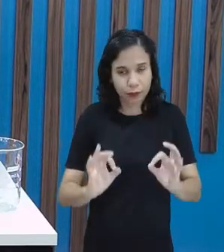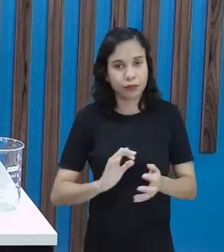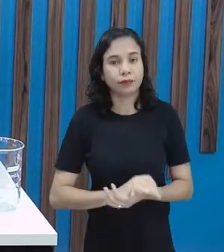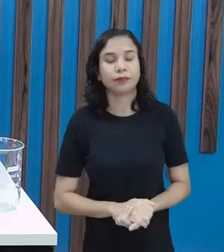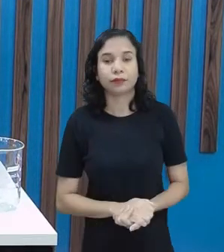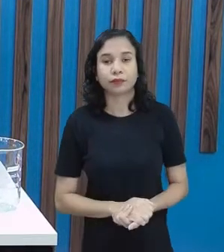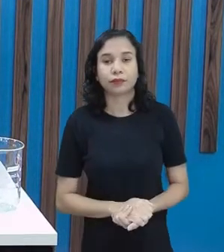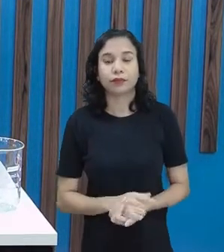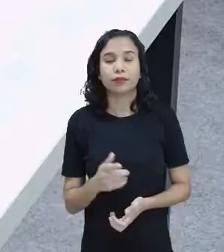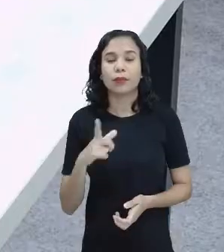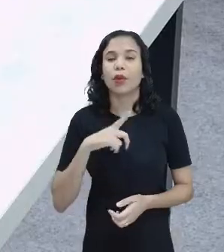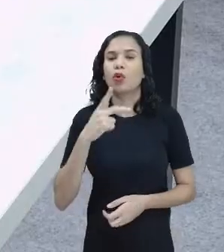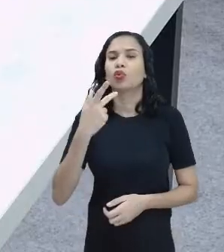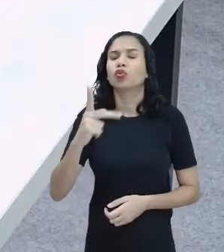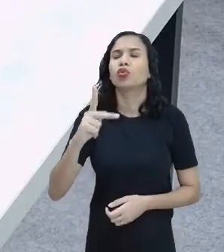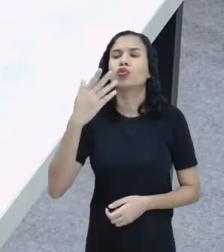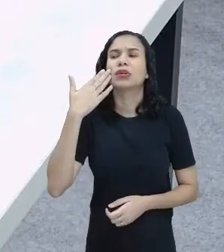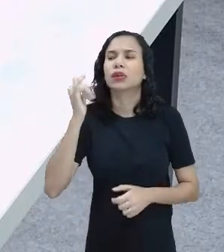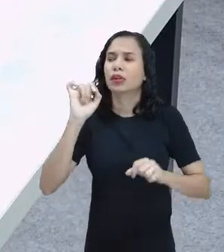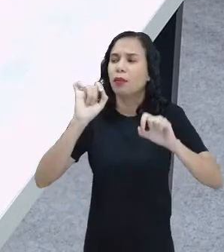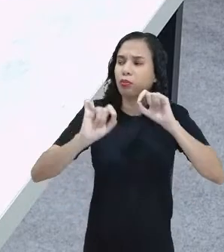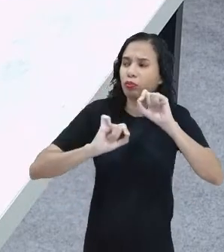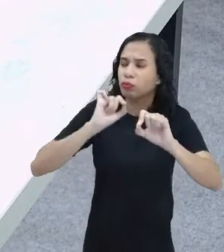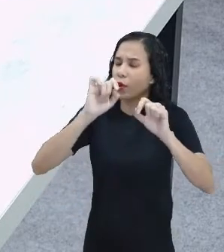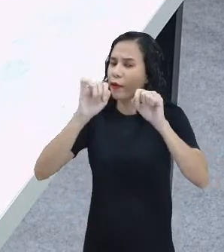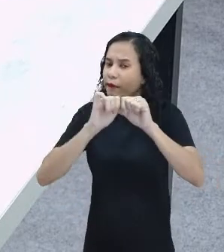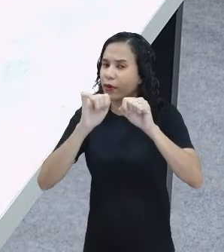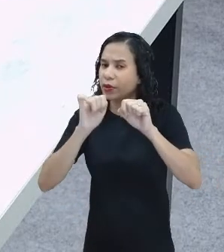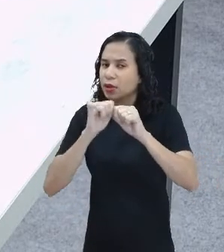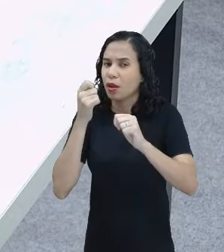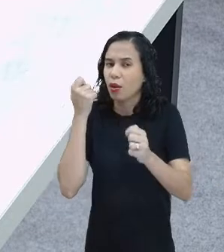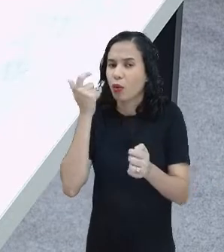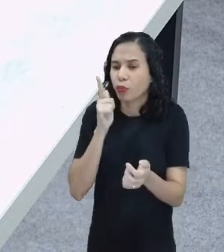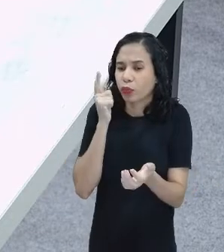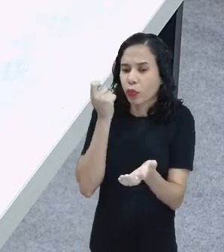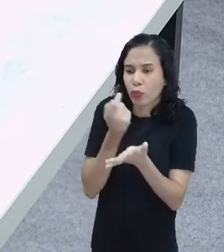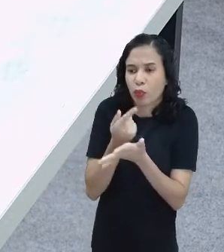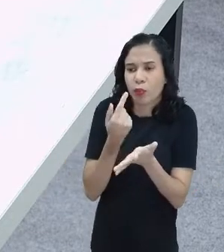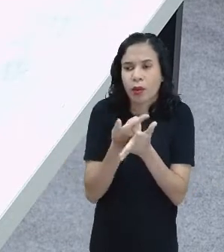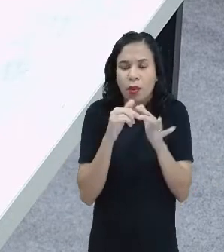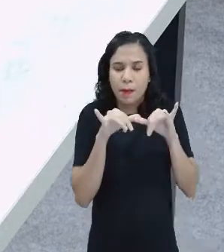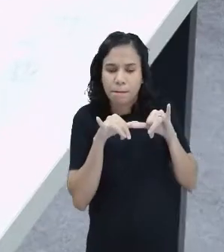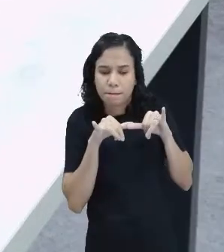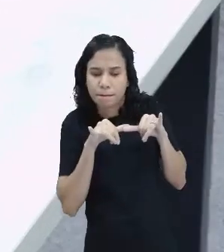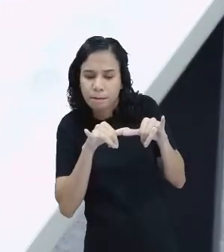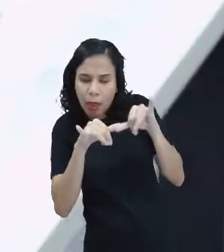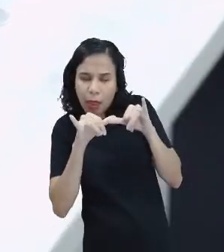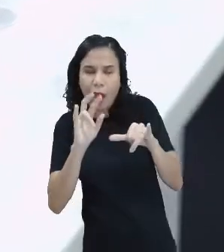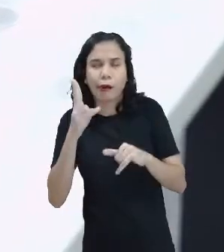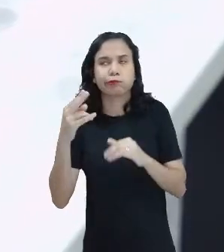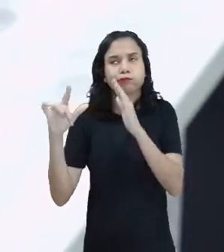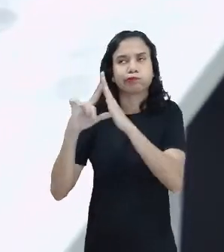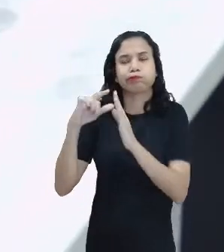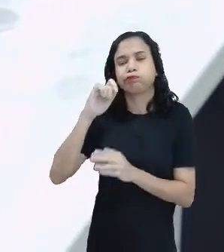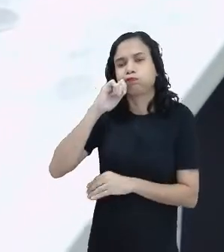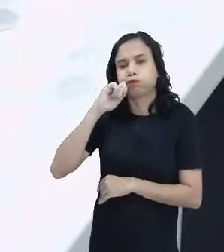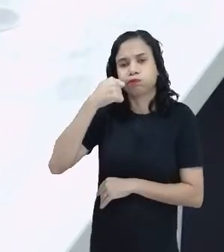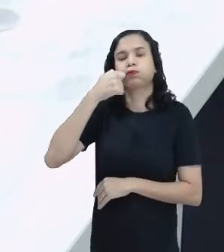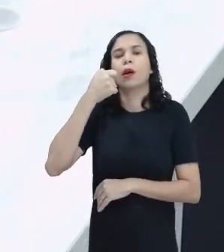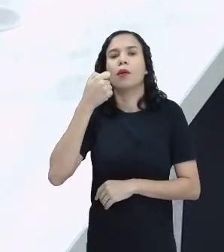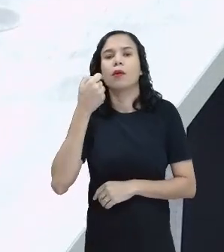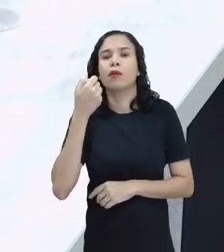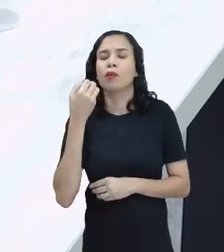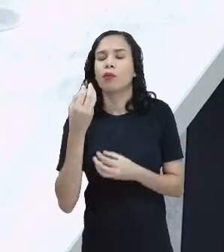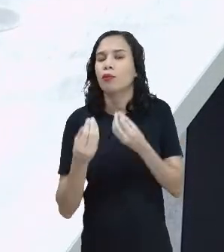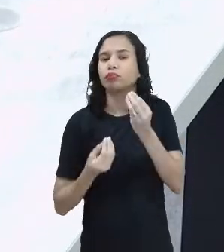E o que é que vocês costumam aí comprar no supermercado, numa padaria? O